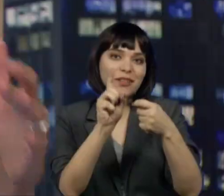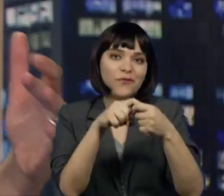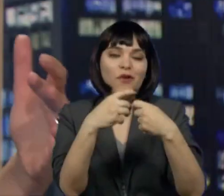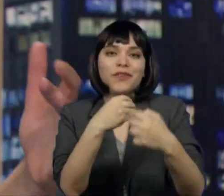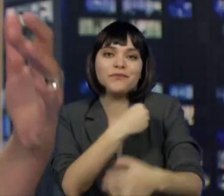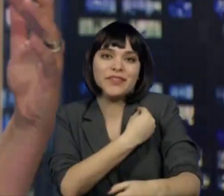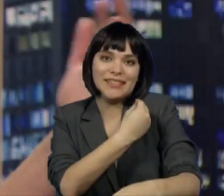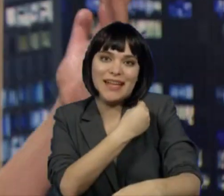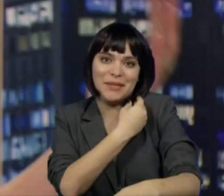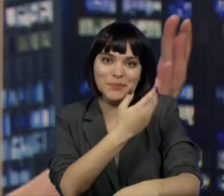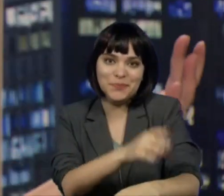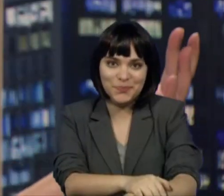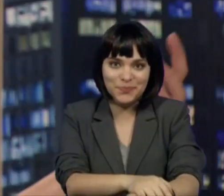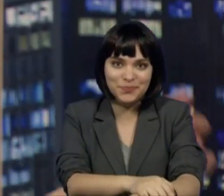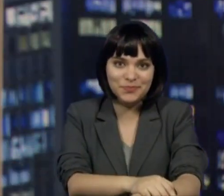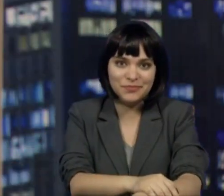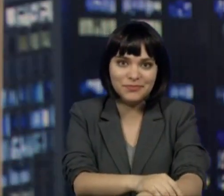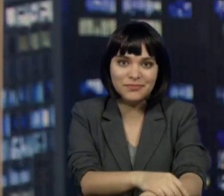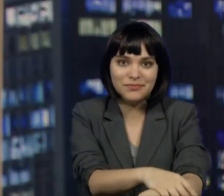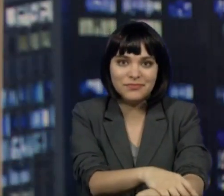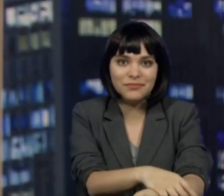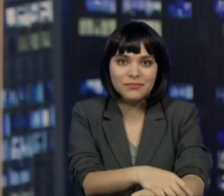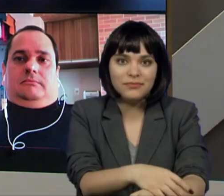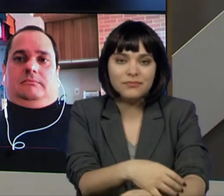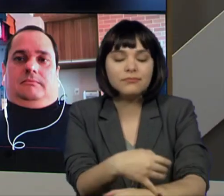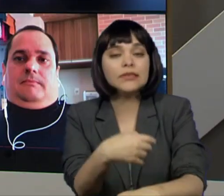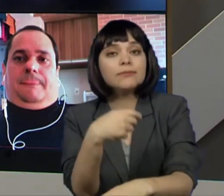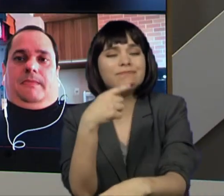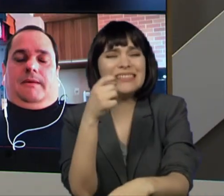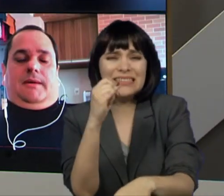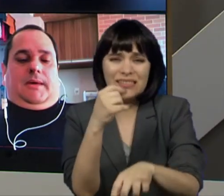pode significar um retrocesso, não é, Jairo?